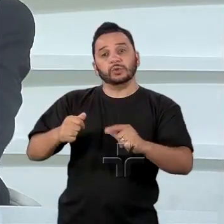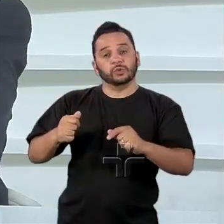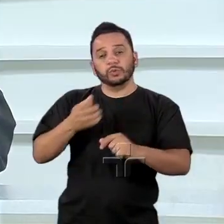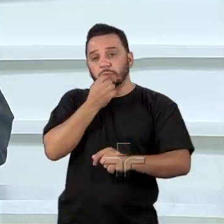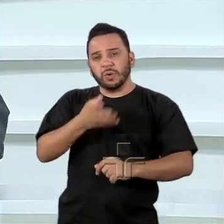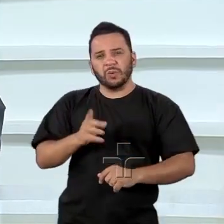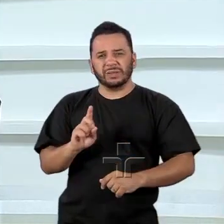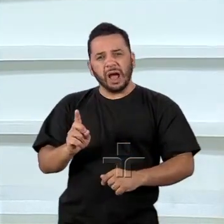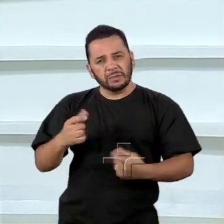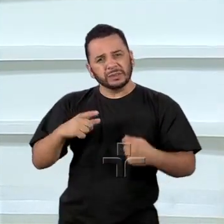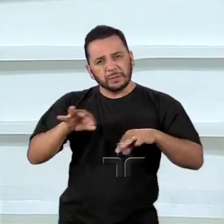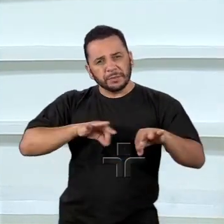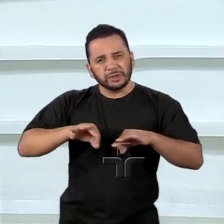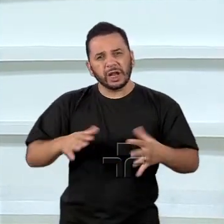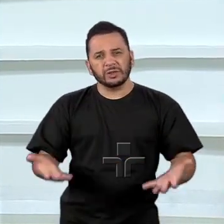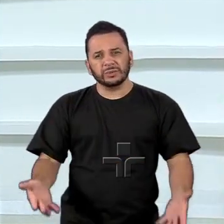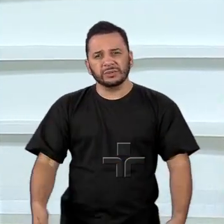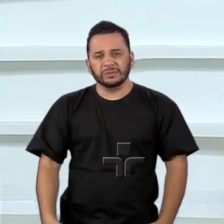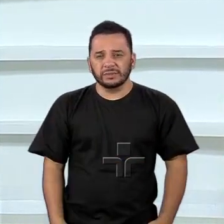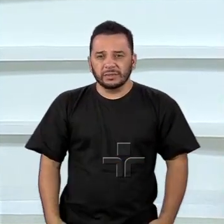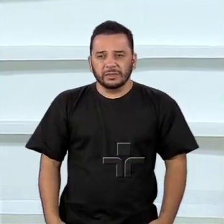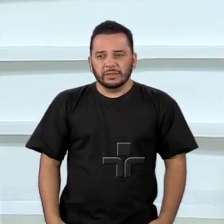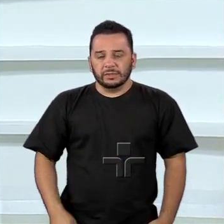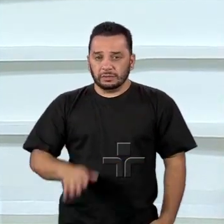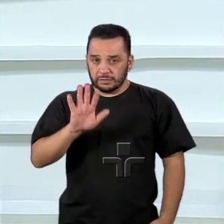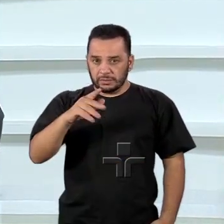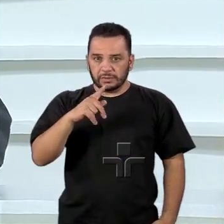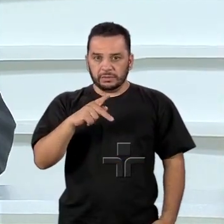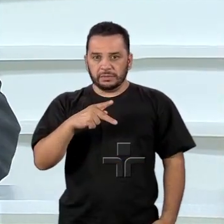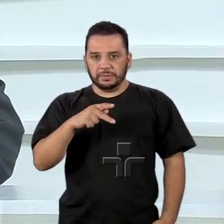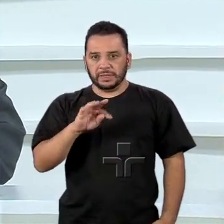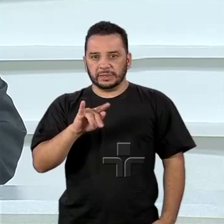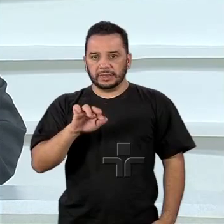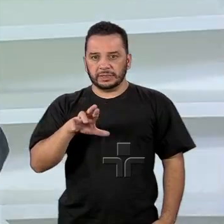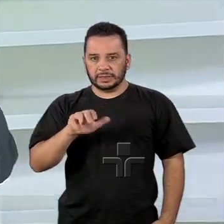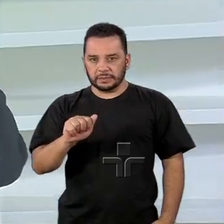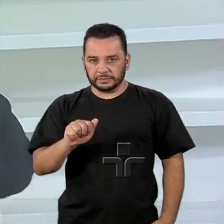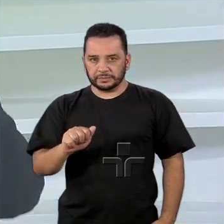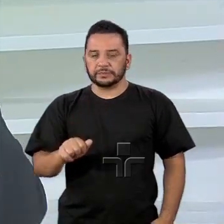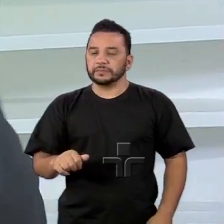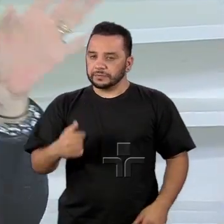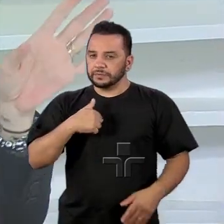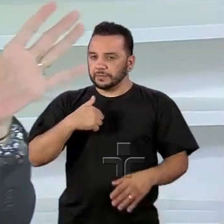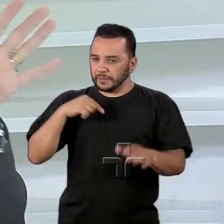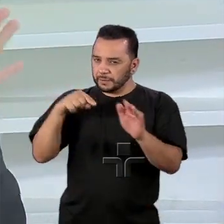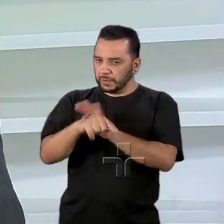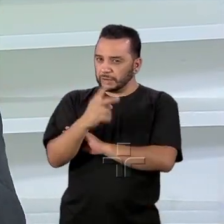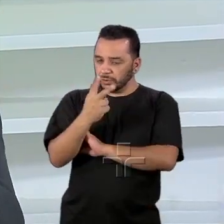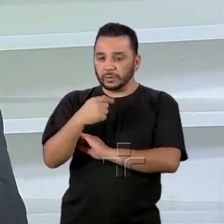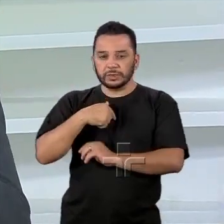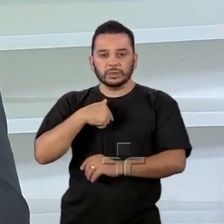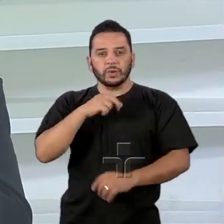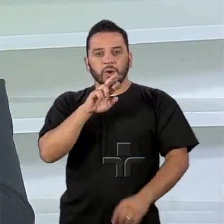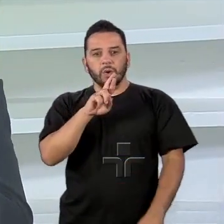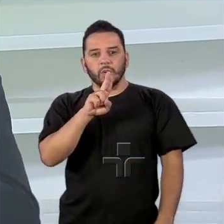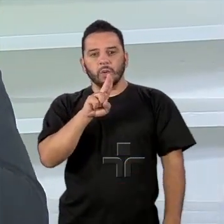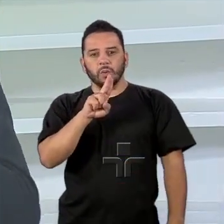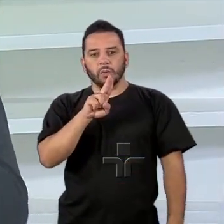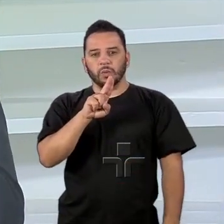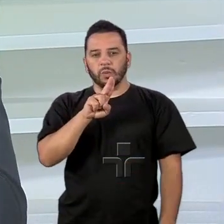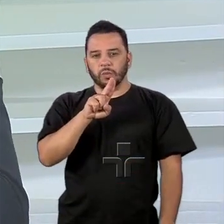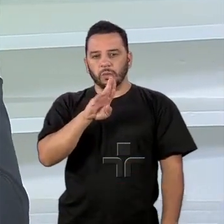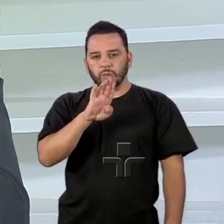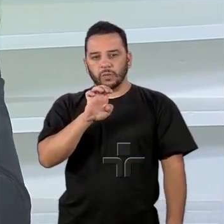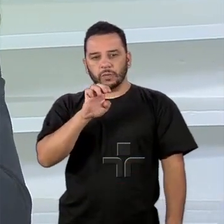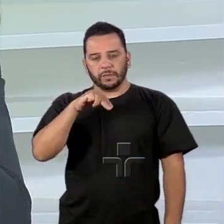Vamos, deixa só a Patrícia falar e em seguida o Rubens. Eu queria fazer, na verdade, duas perguntas. Uma para o Rubens e uma para vocês dois.